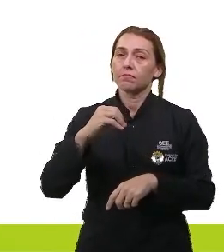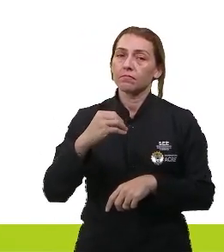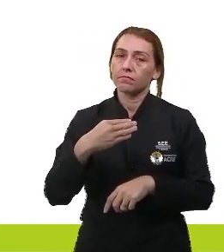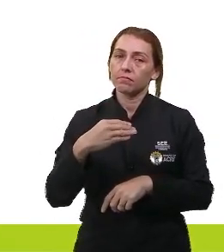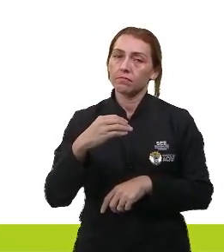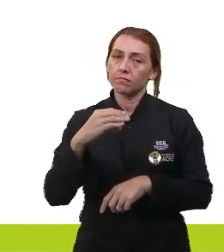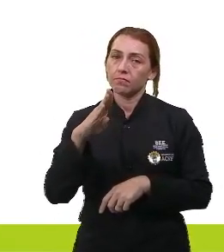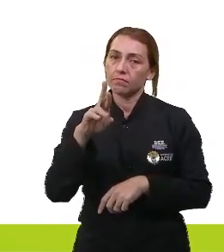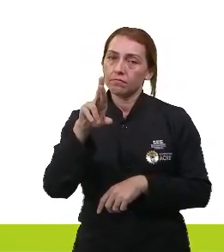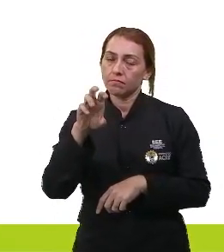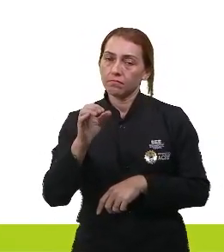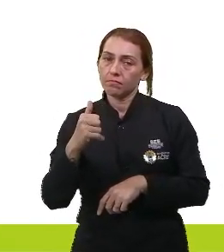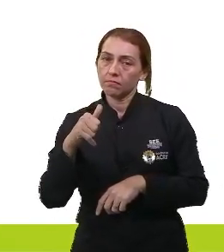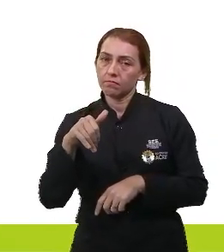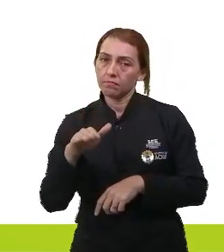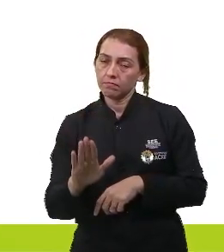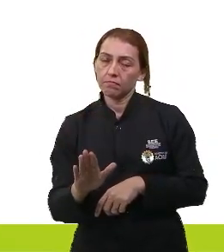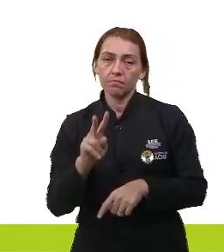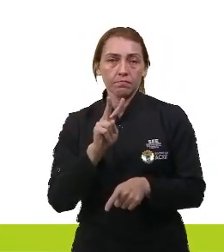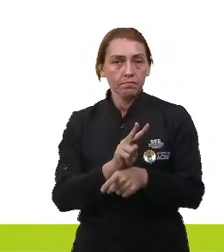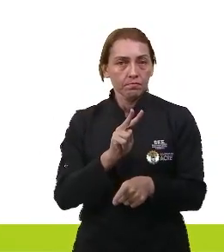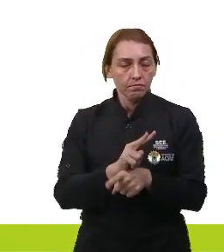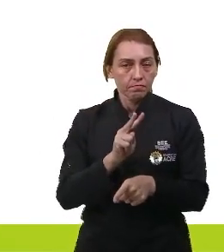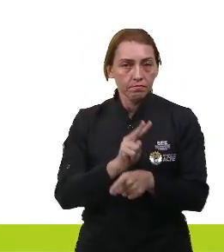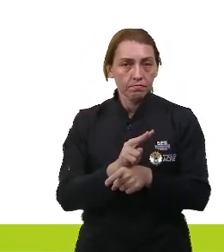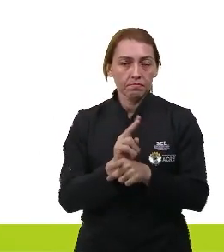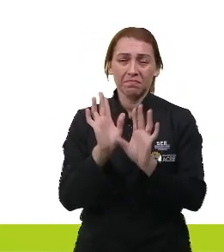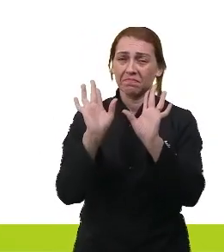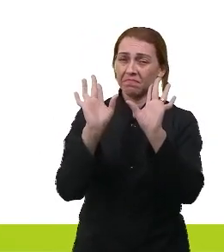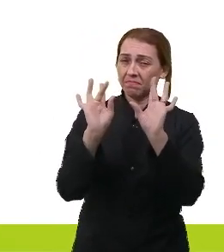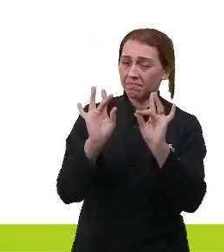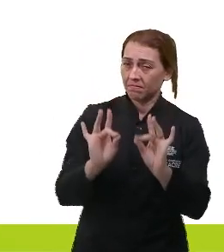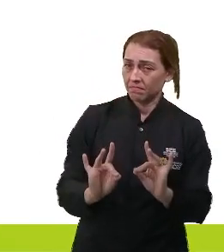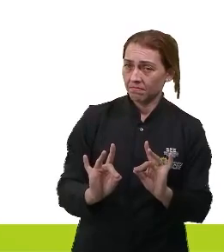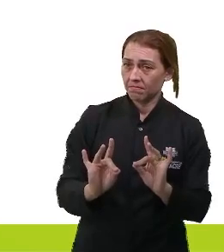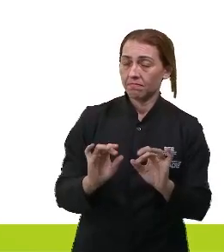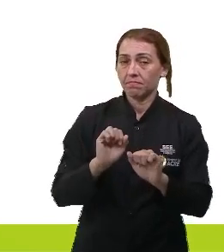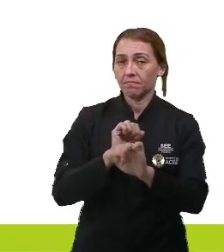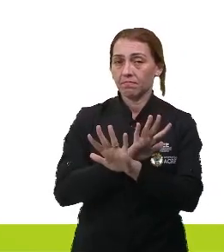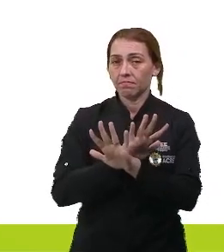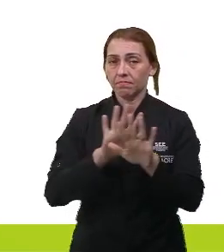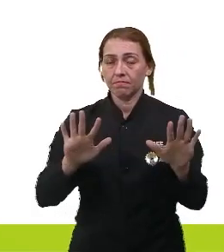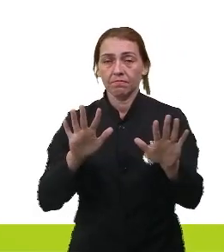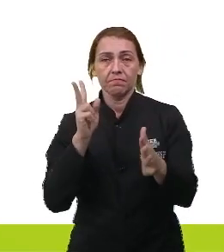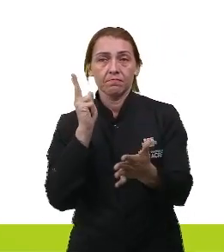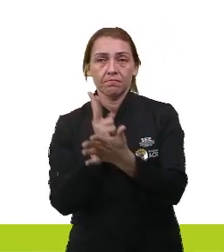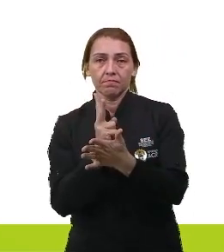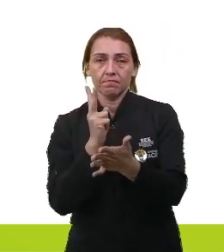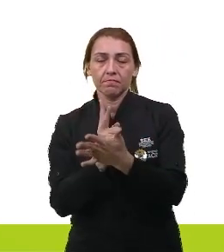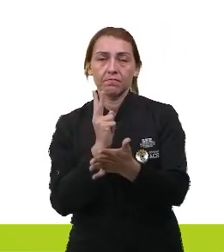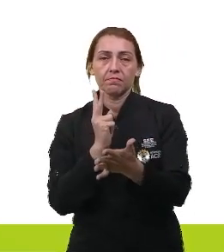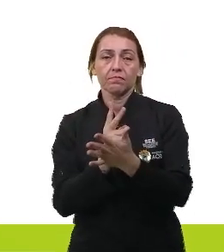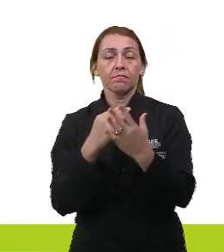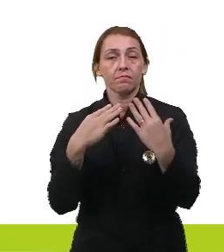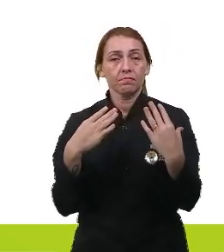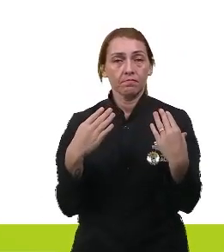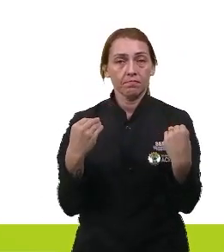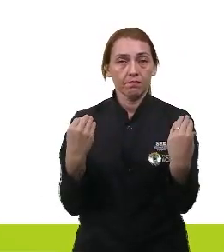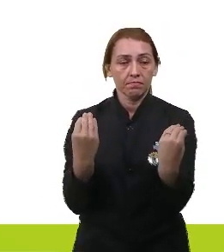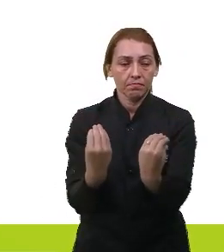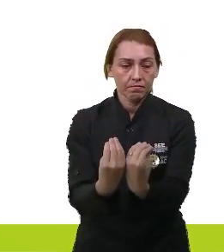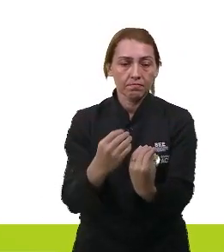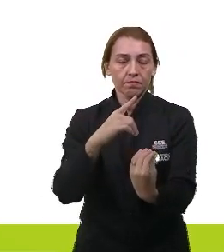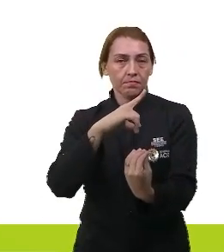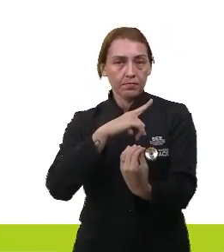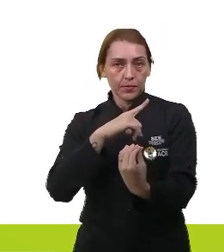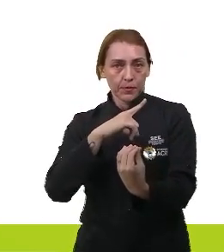mais zelo? Com mais critérios? É claro que sempre é aquela substância que tem